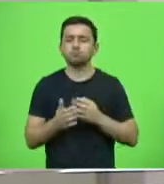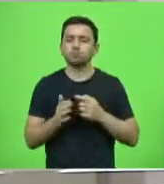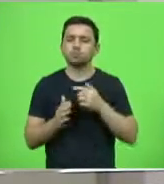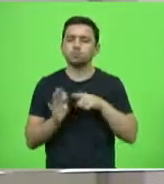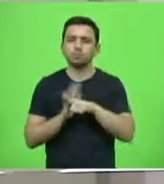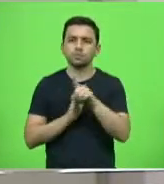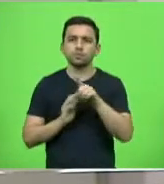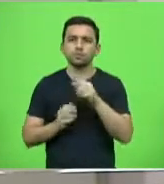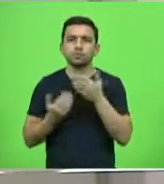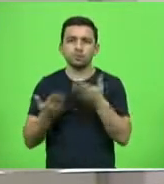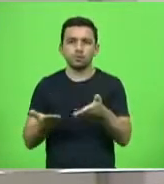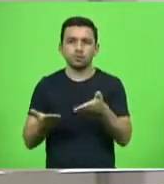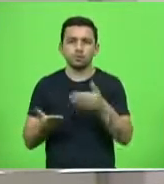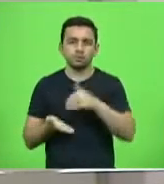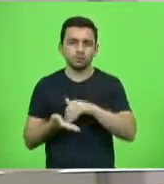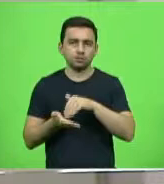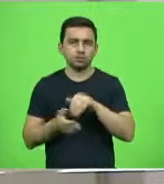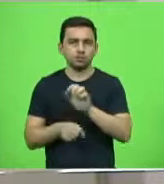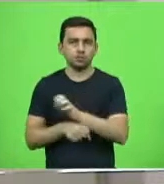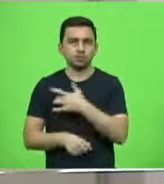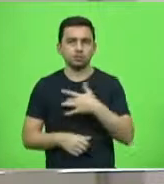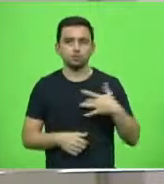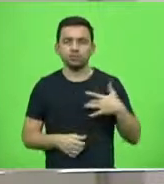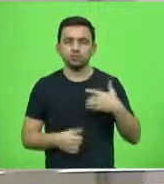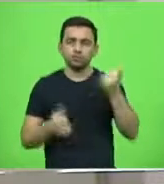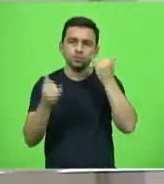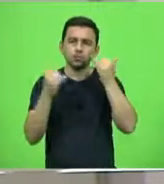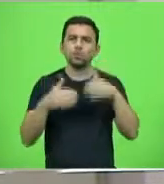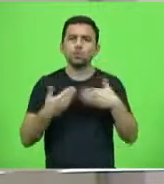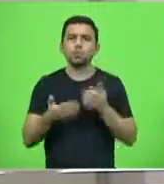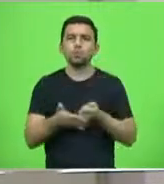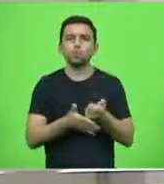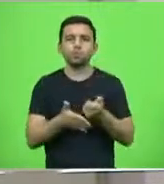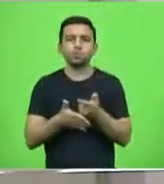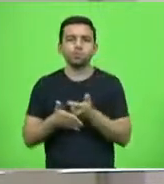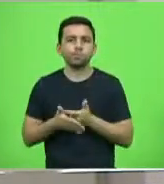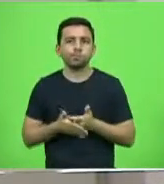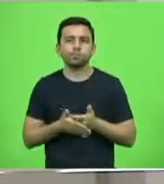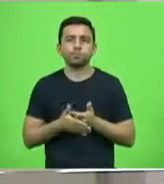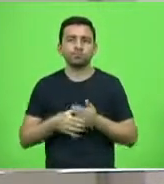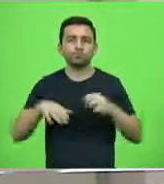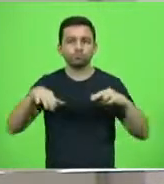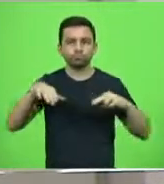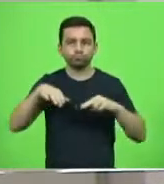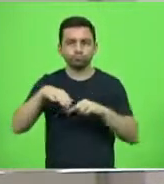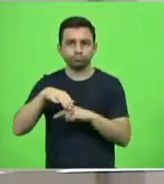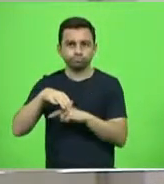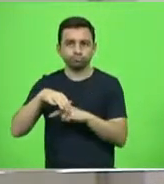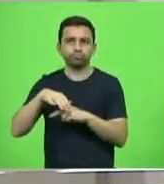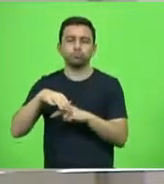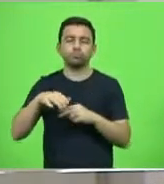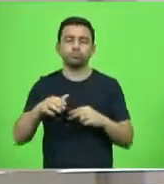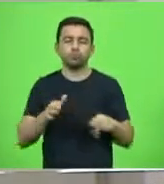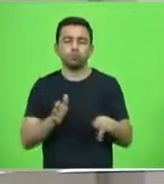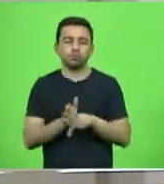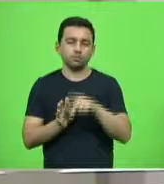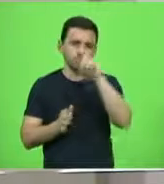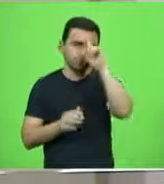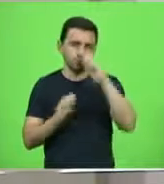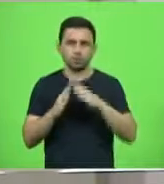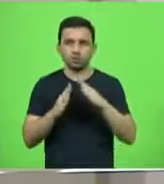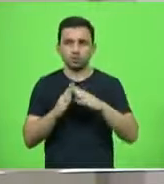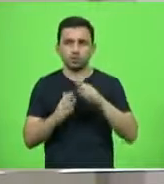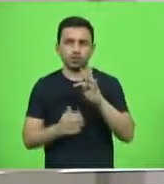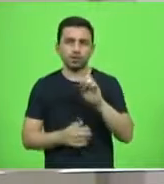de Estado da Saúde informações acerca da aquisição de equipamentos de ressonância magnética para o Hospital e Maternidade Tereza